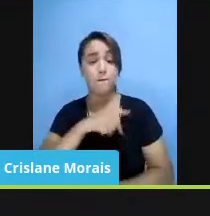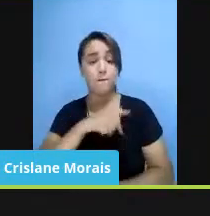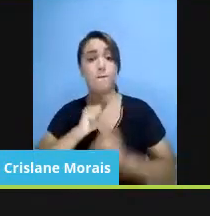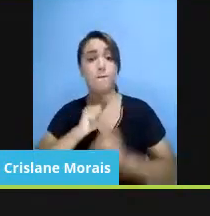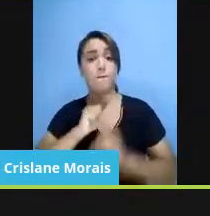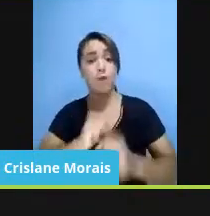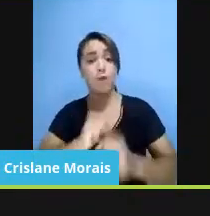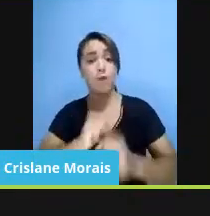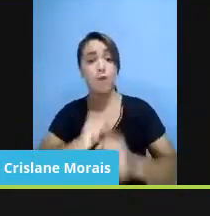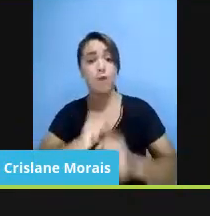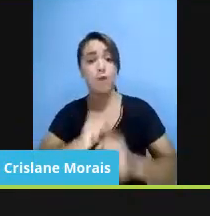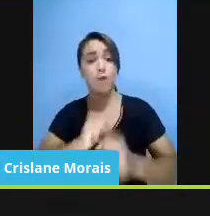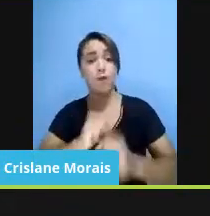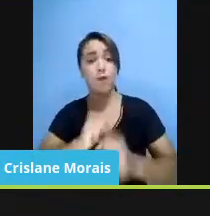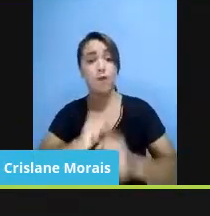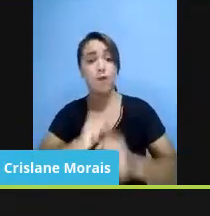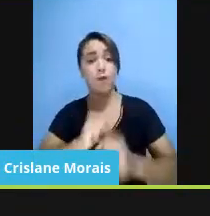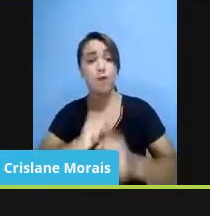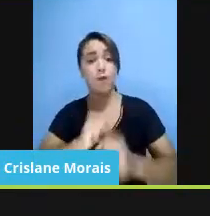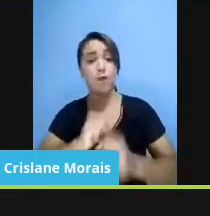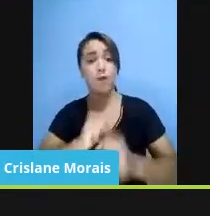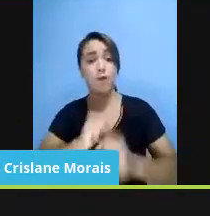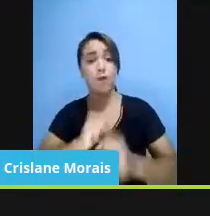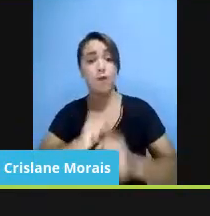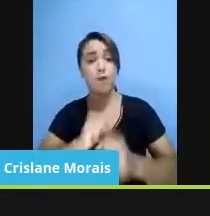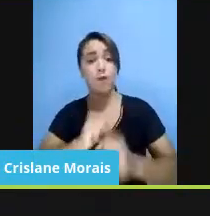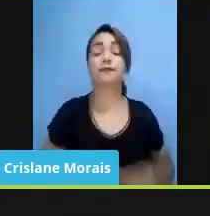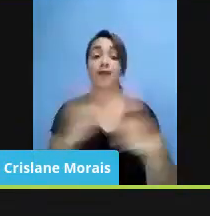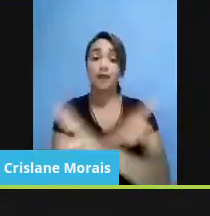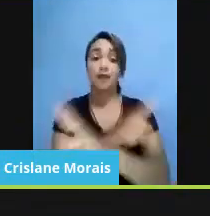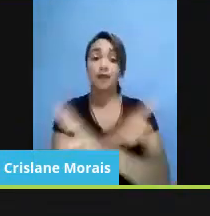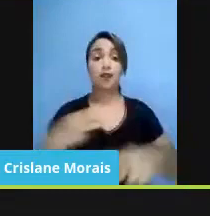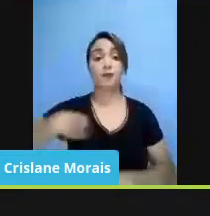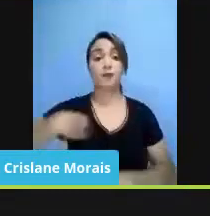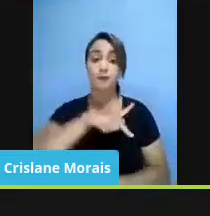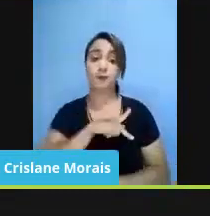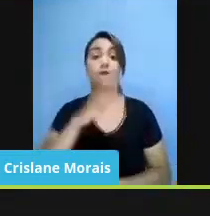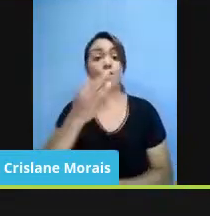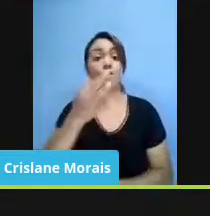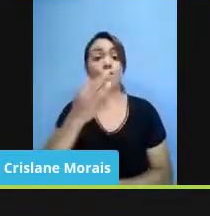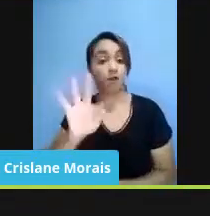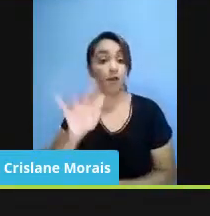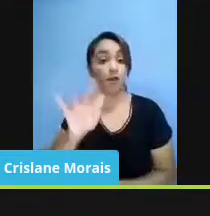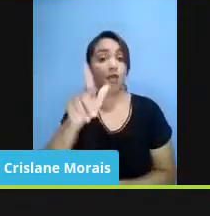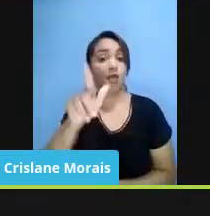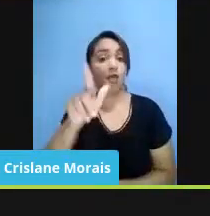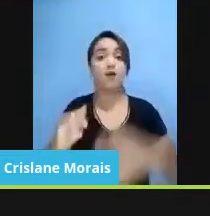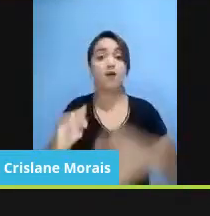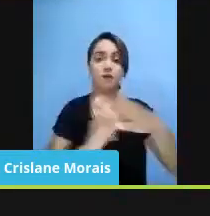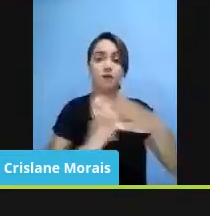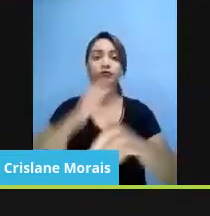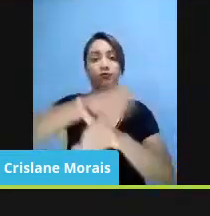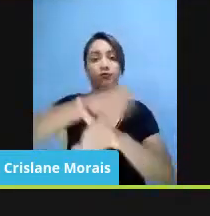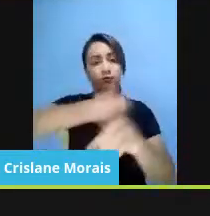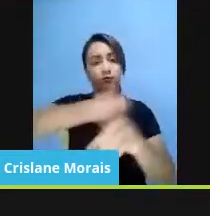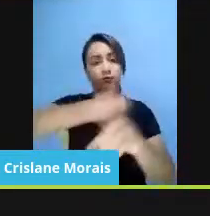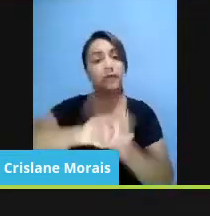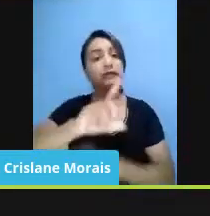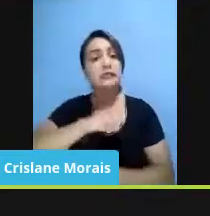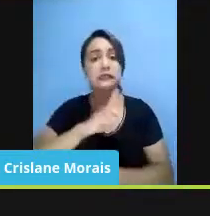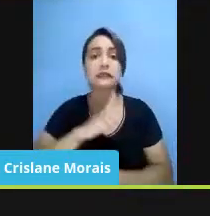tomar também? Em relação ao Ministério Público Federal, ele é uma instituição da sociedade. Ele tem todas as